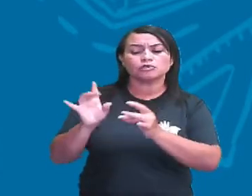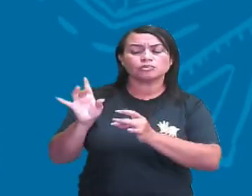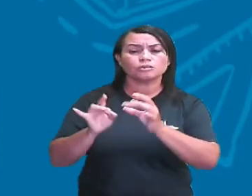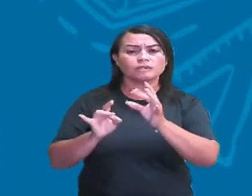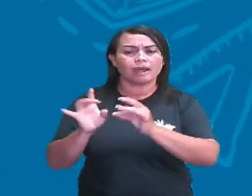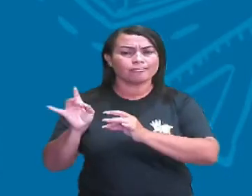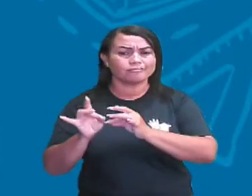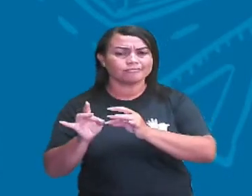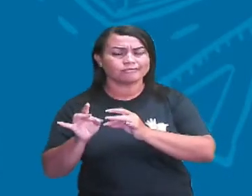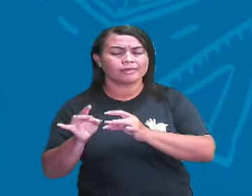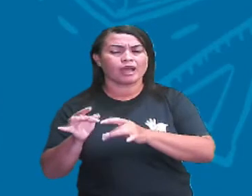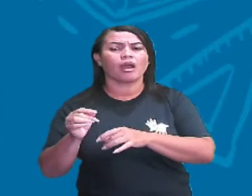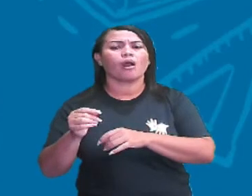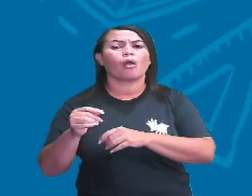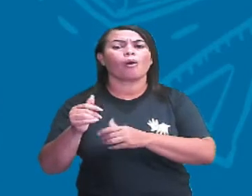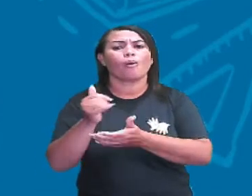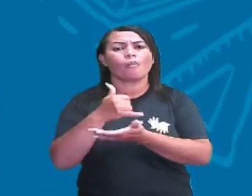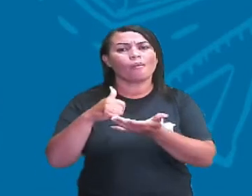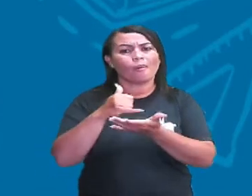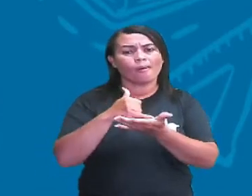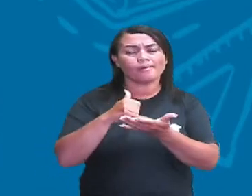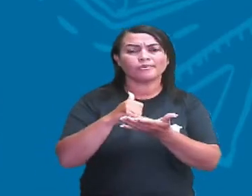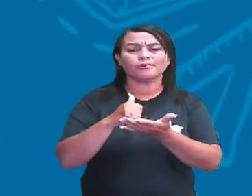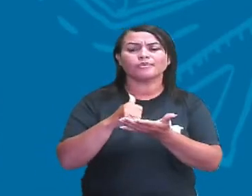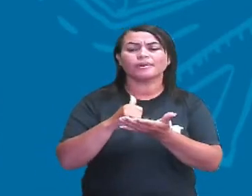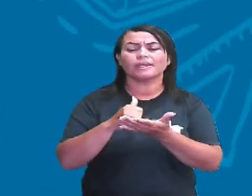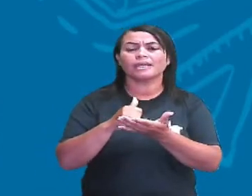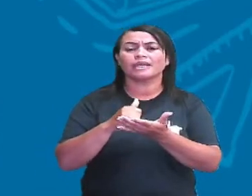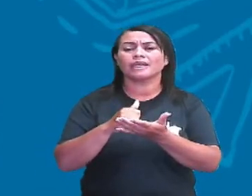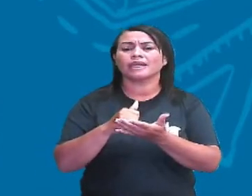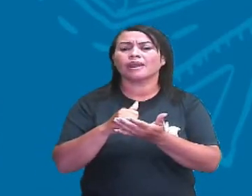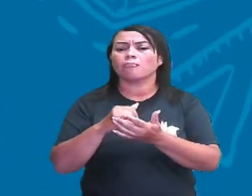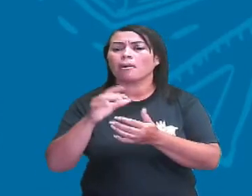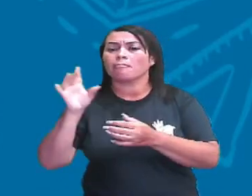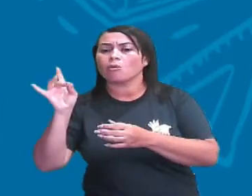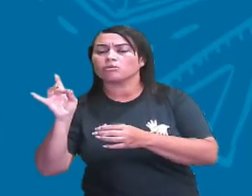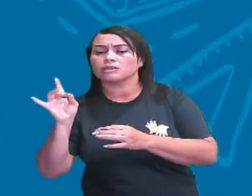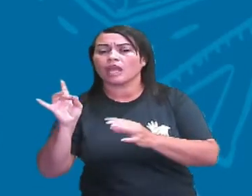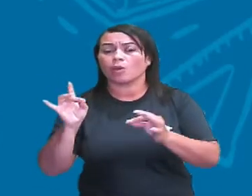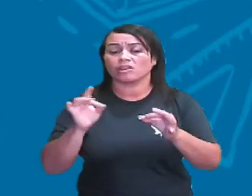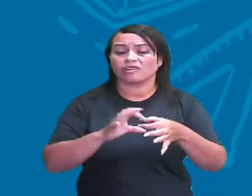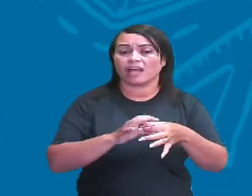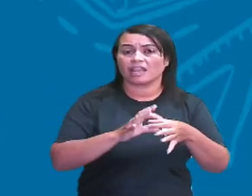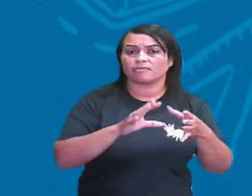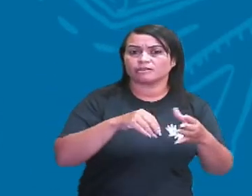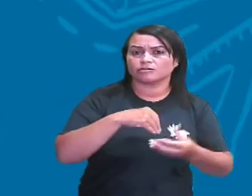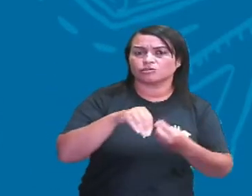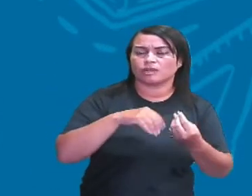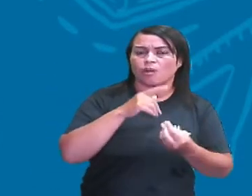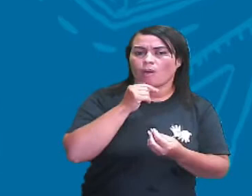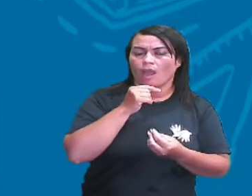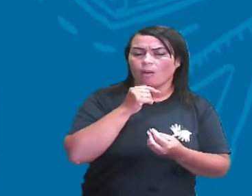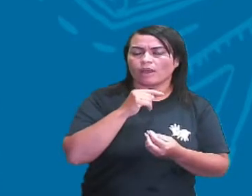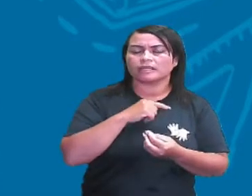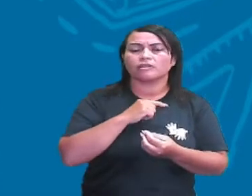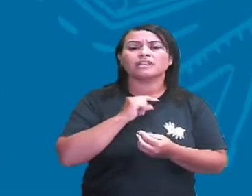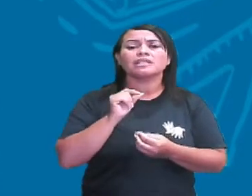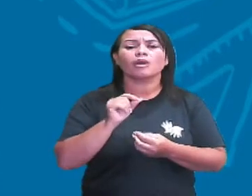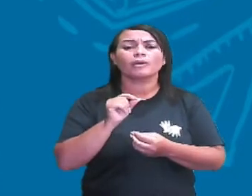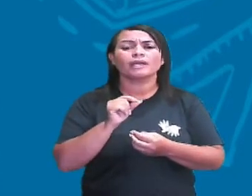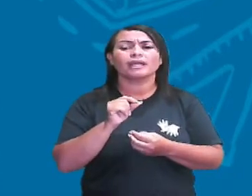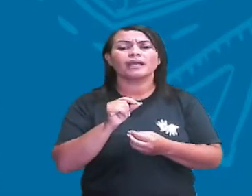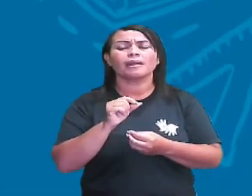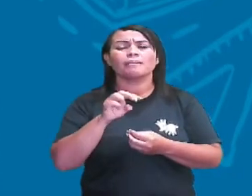óleo, e a outra ponta polar dele vai ficar livre para se misturar com a água, formando, então, gotículas de